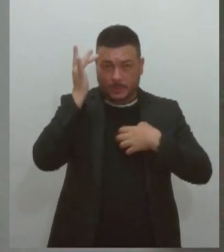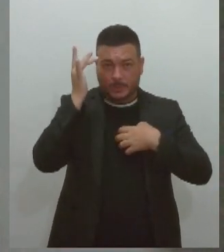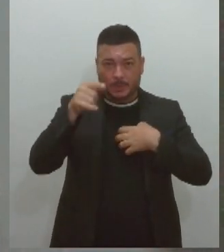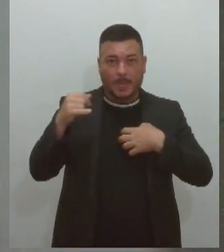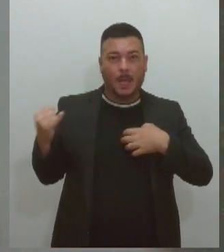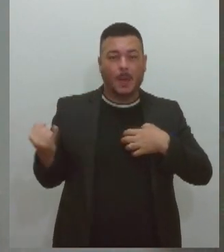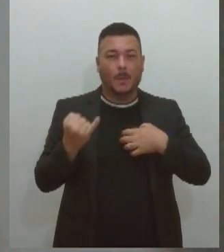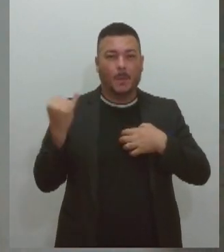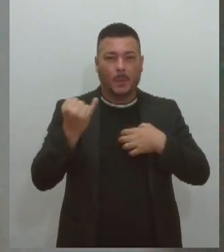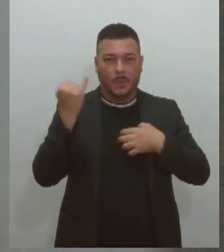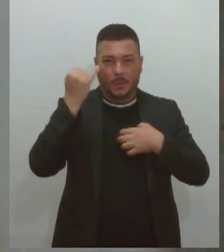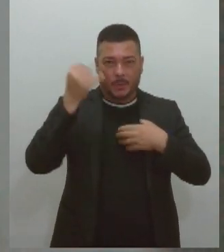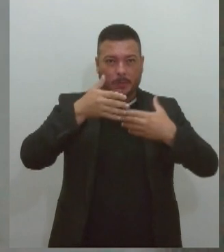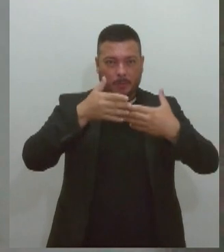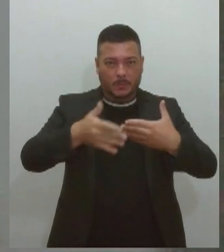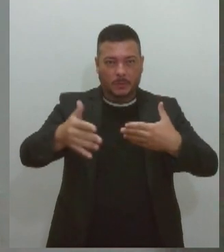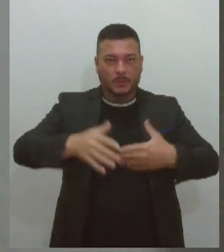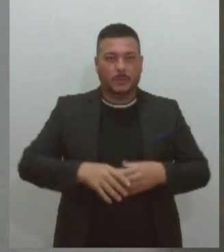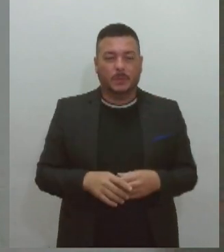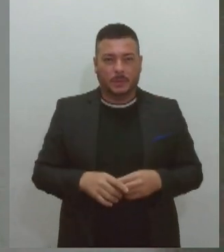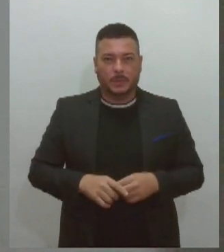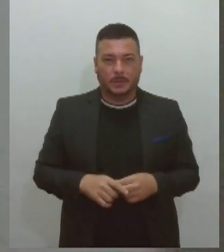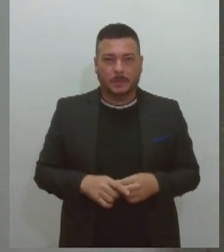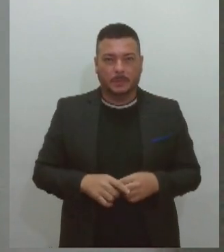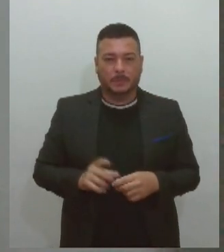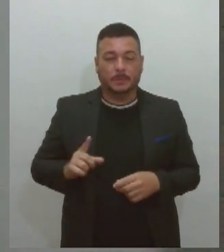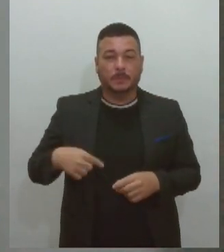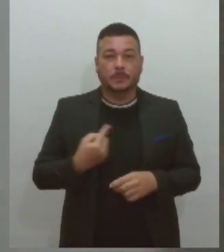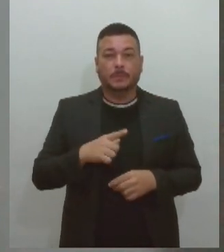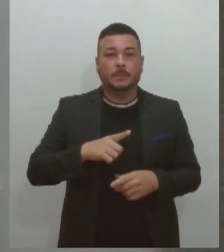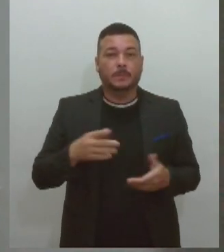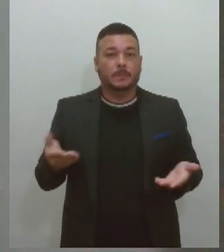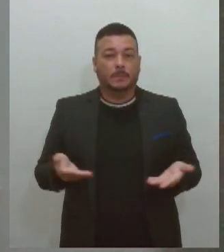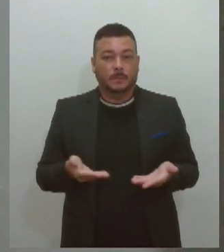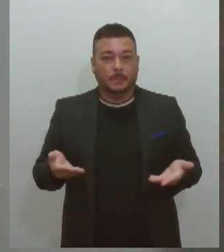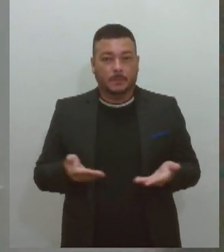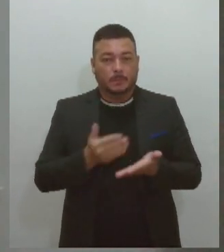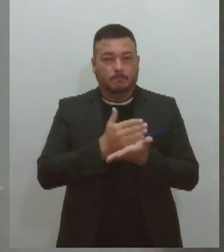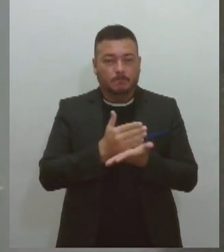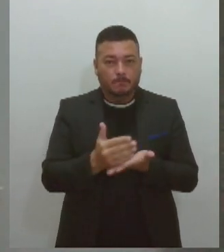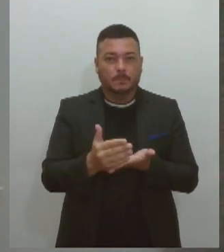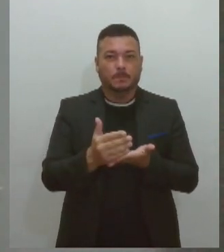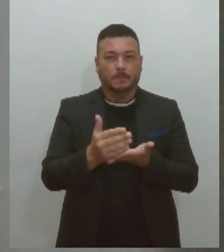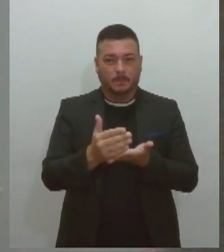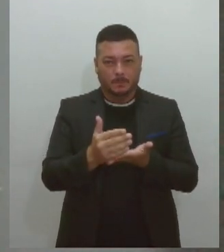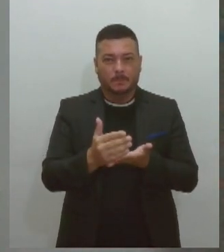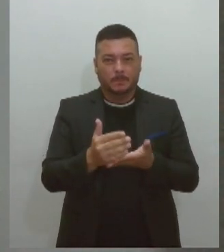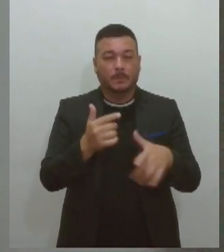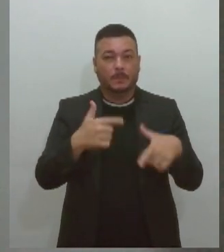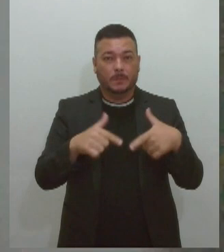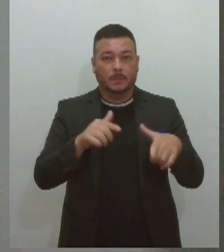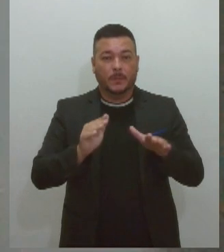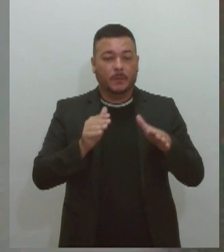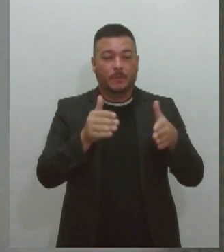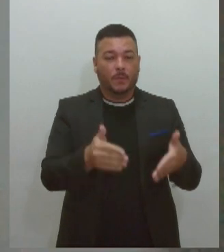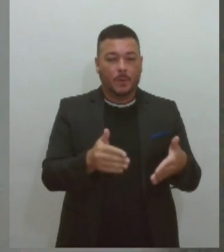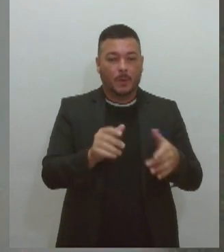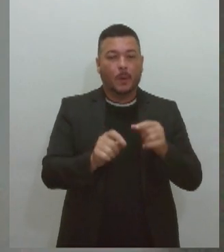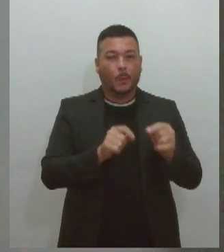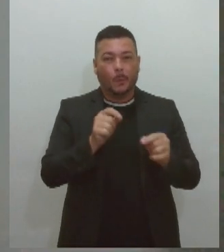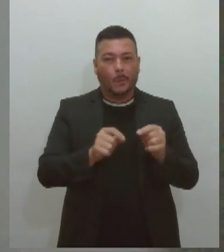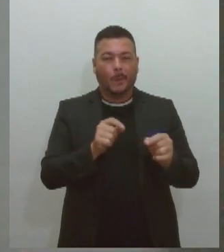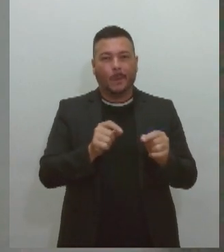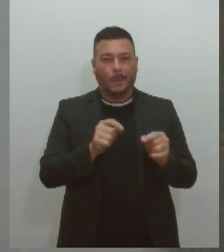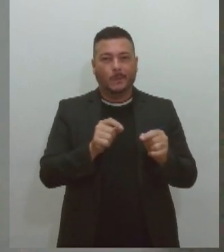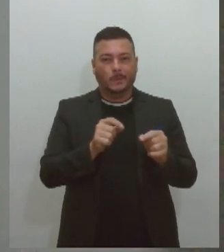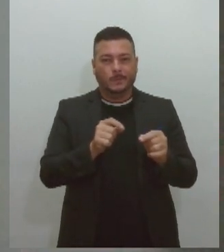processos, né? Nós tivemos agora, né? Começamos a trabalhar intensivamente com as questões da